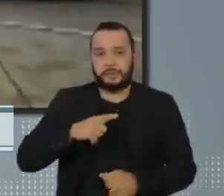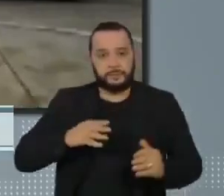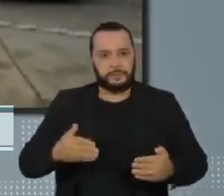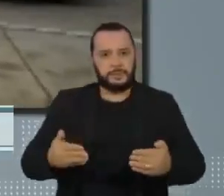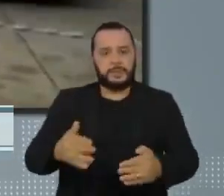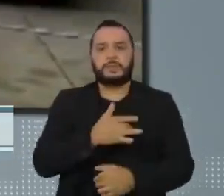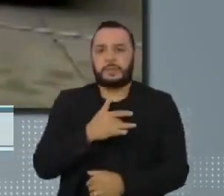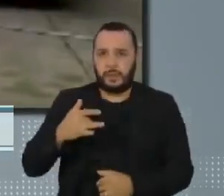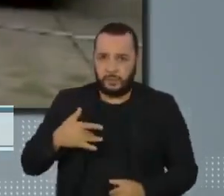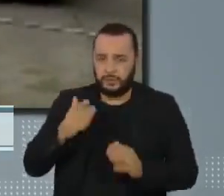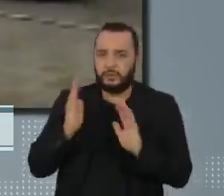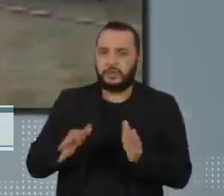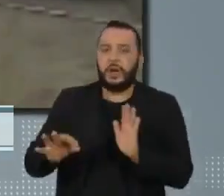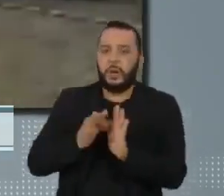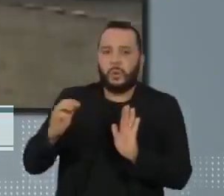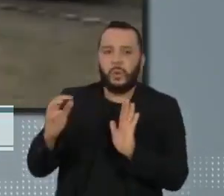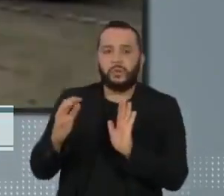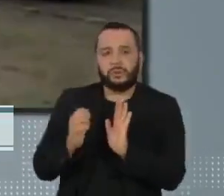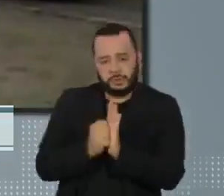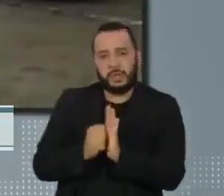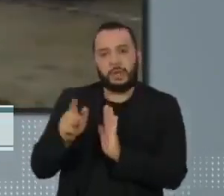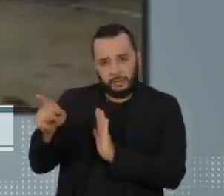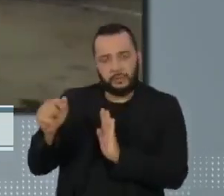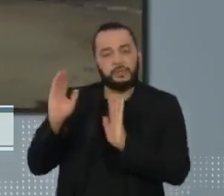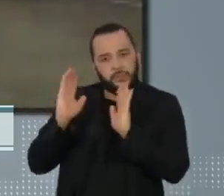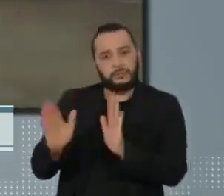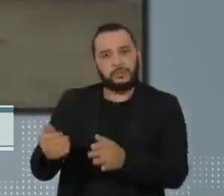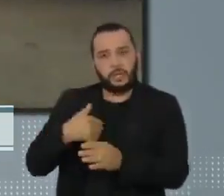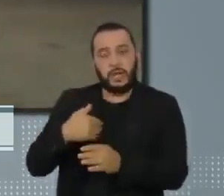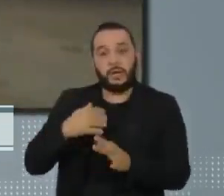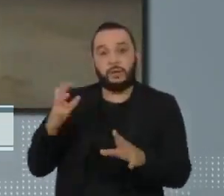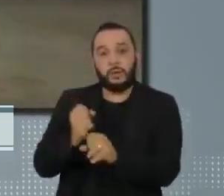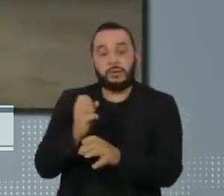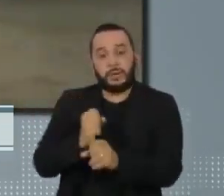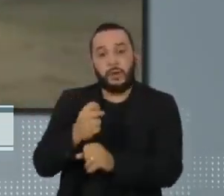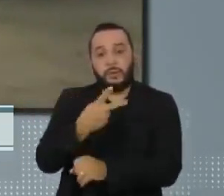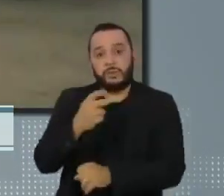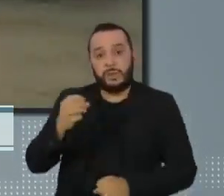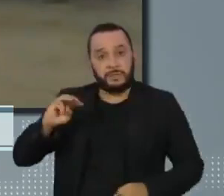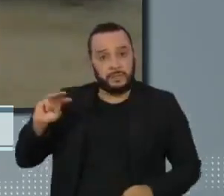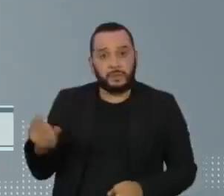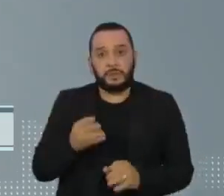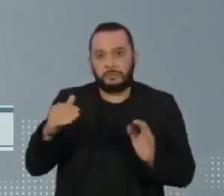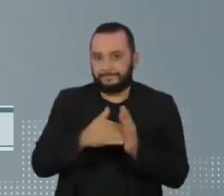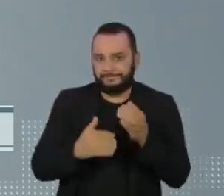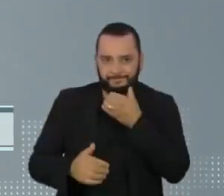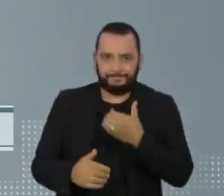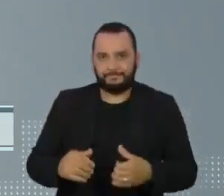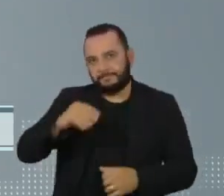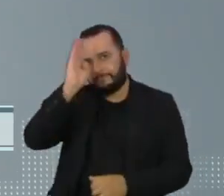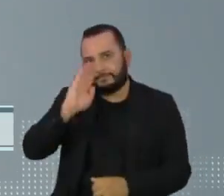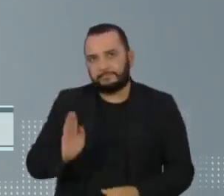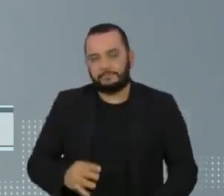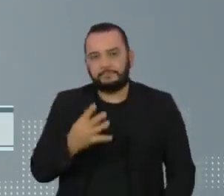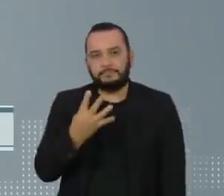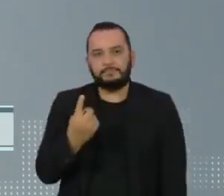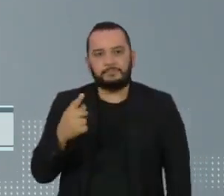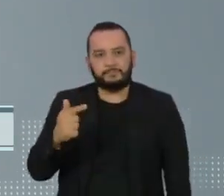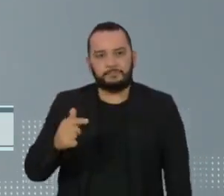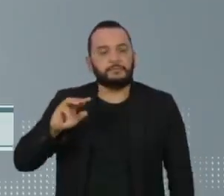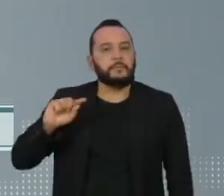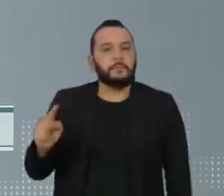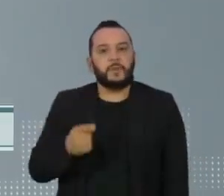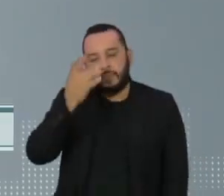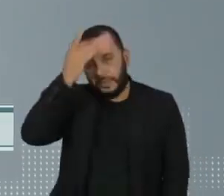Saúde tem dois contratos com o laboratório com a previsão total de 200 milhões de doses até o final do ano. O Brasil tem 417